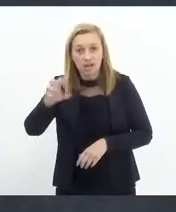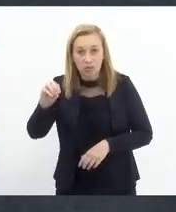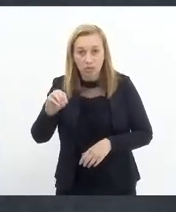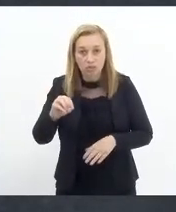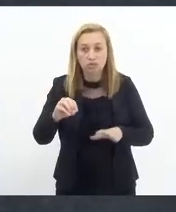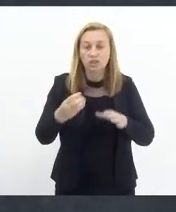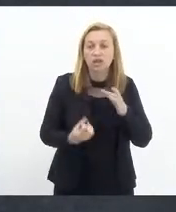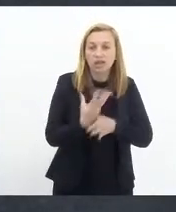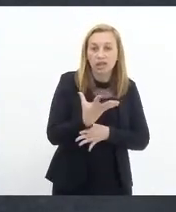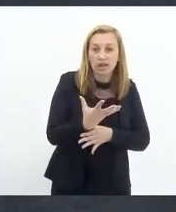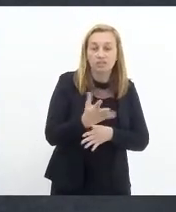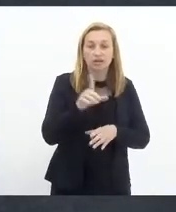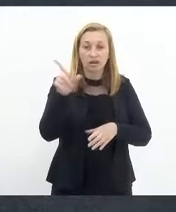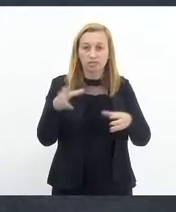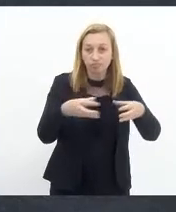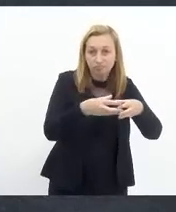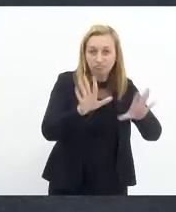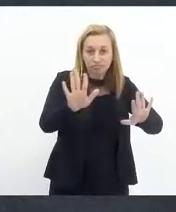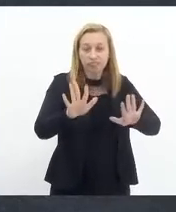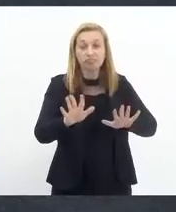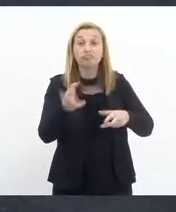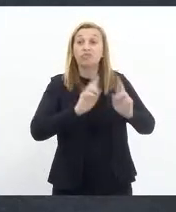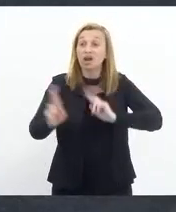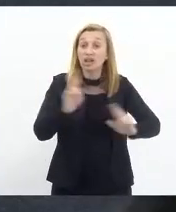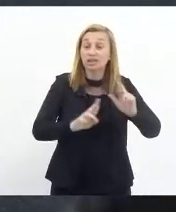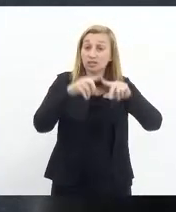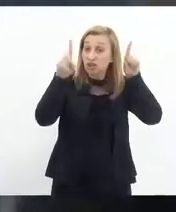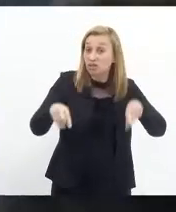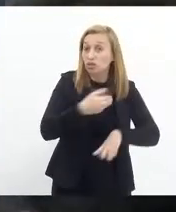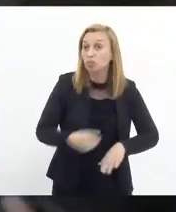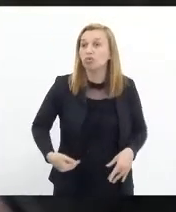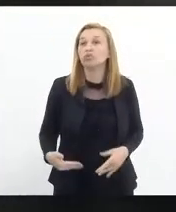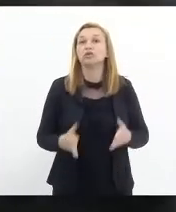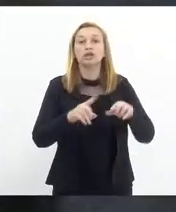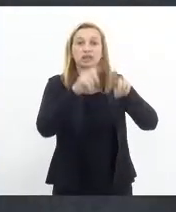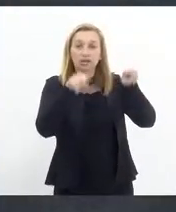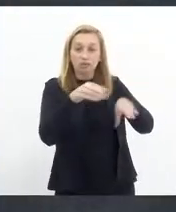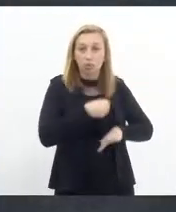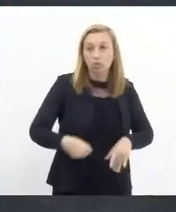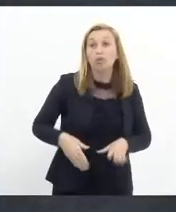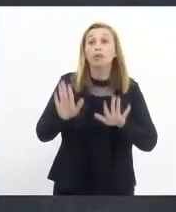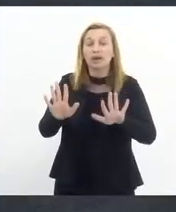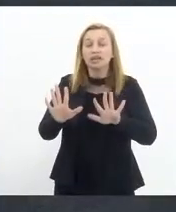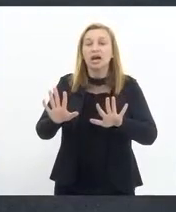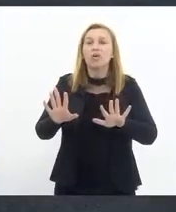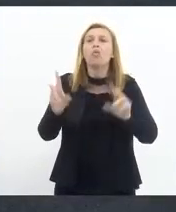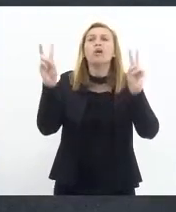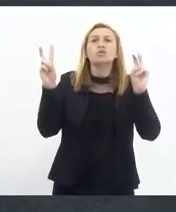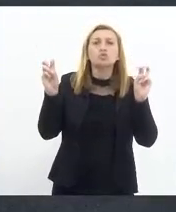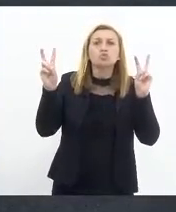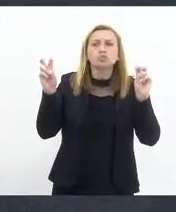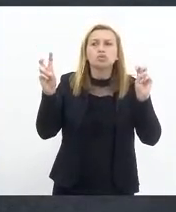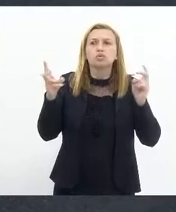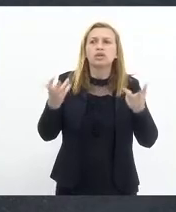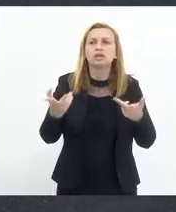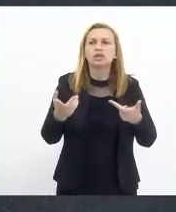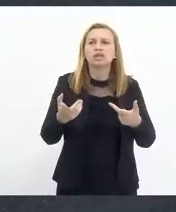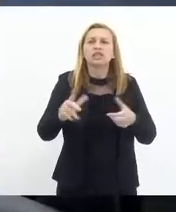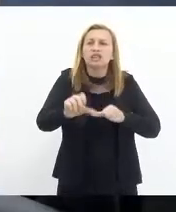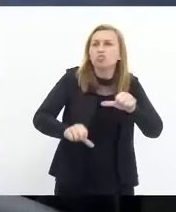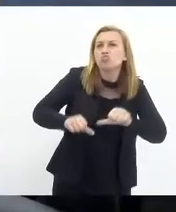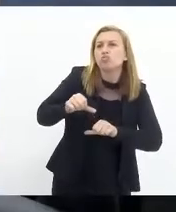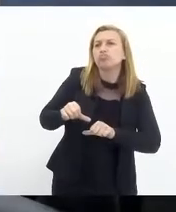com a presidência da tributação. Em relação a mais servidores públicos, servidores públicos. E a questão é das